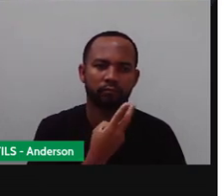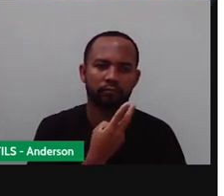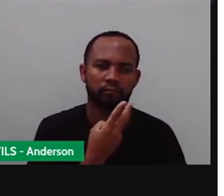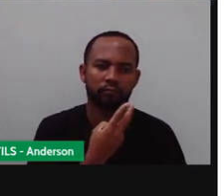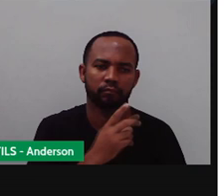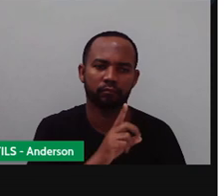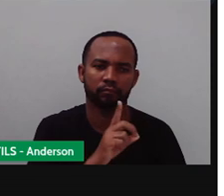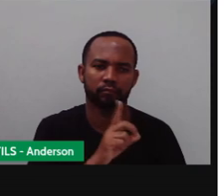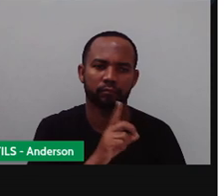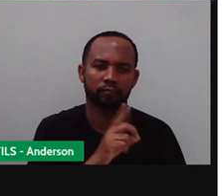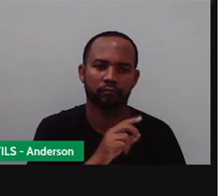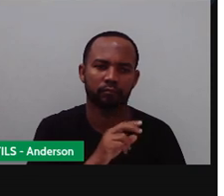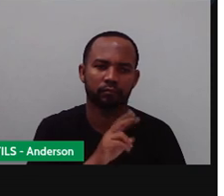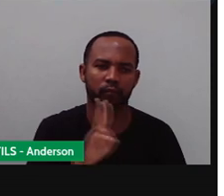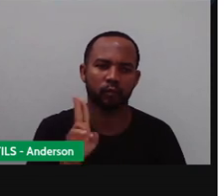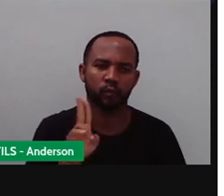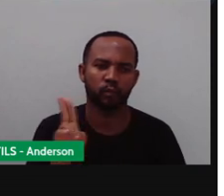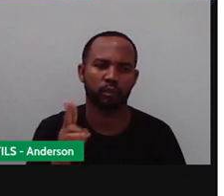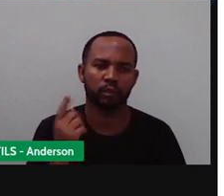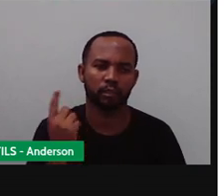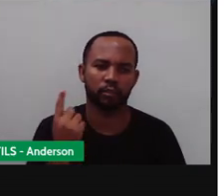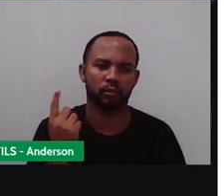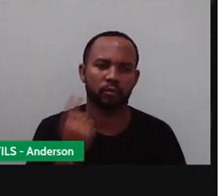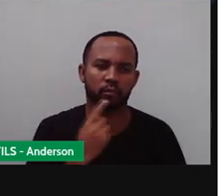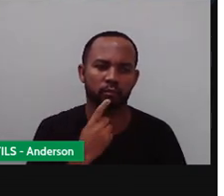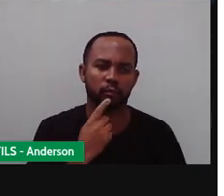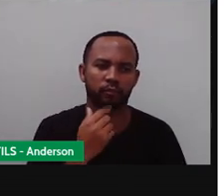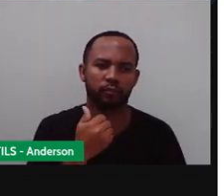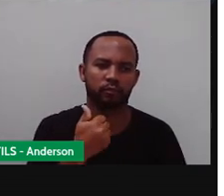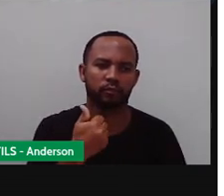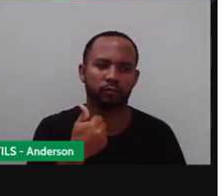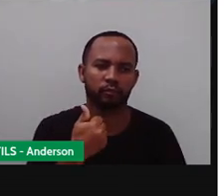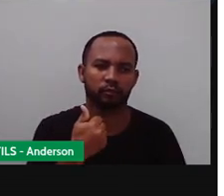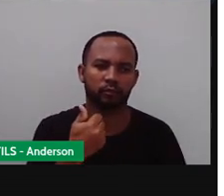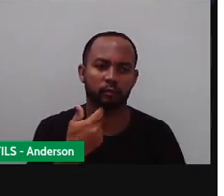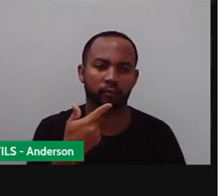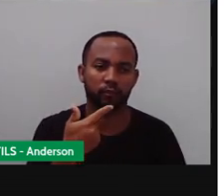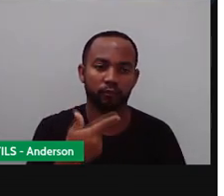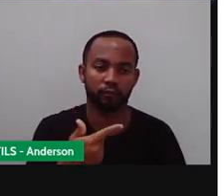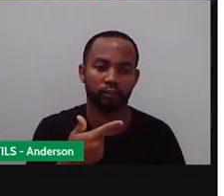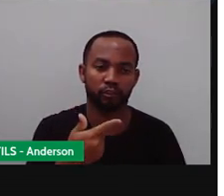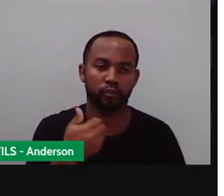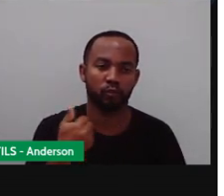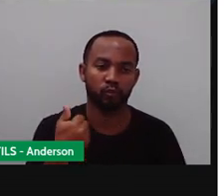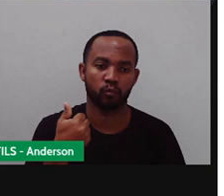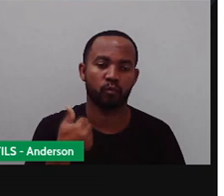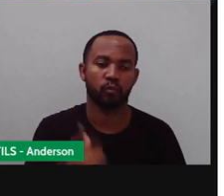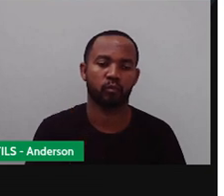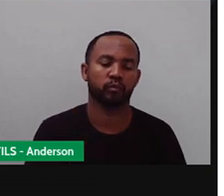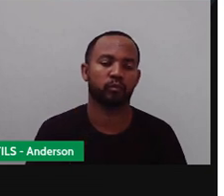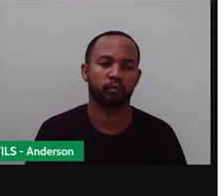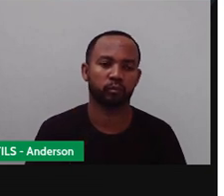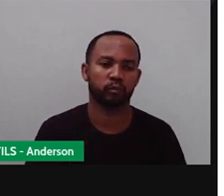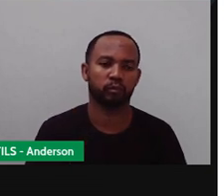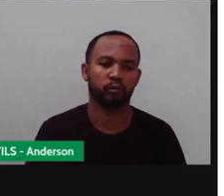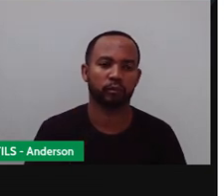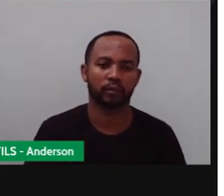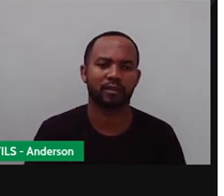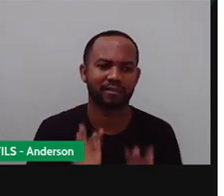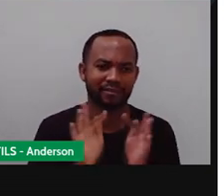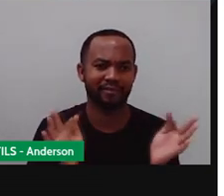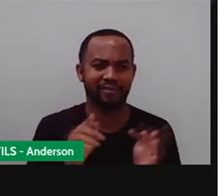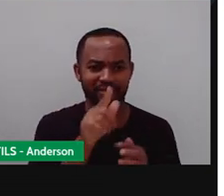Duas dezenas e uma unidade. Me sobrou o quê? Vinte e um. Viu como é fácil? Uma coisa tão